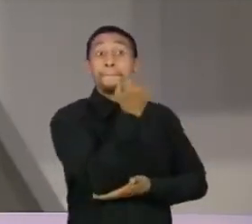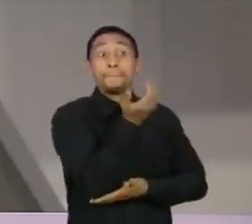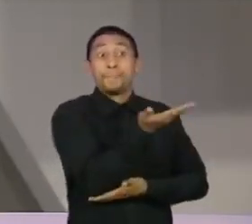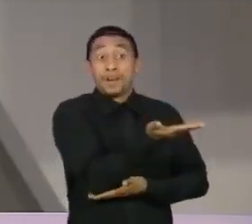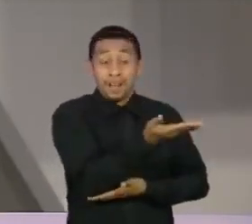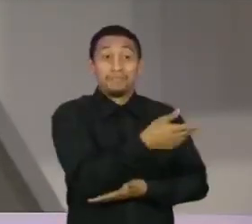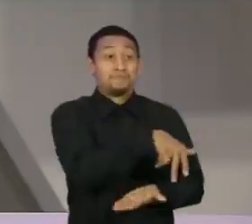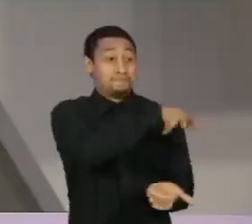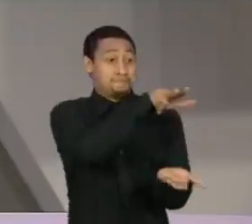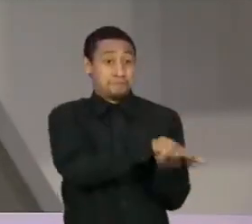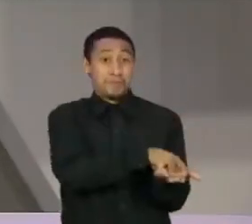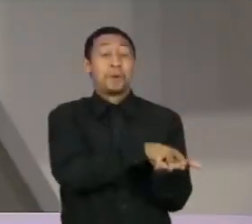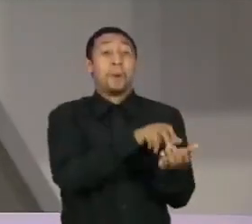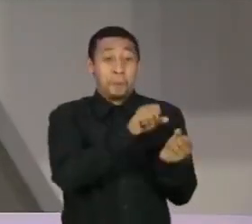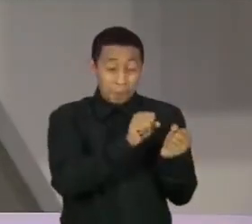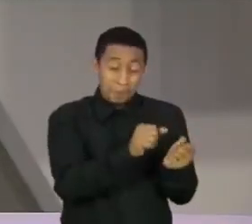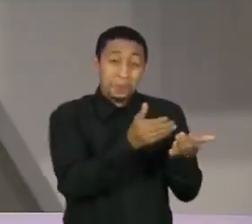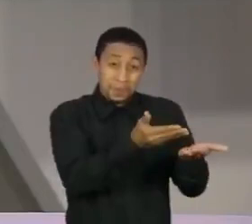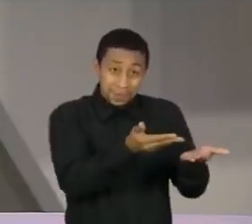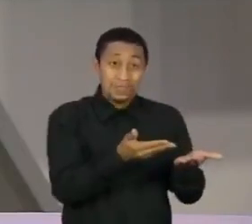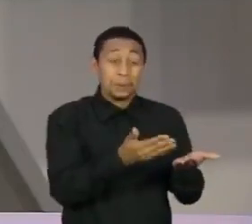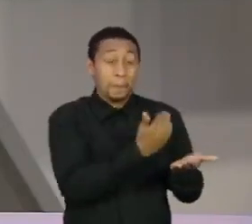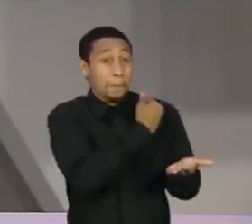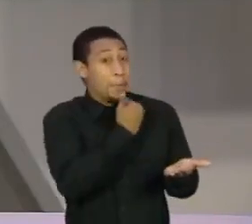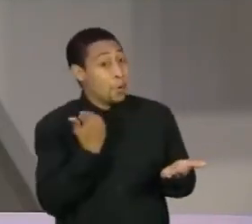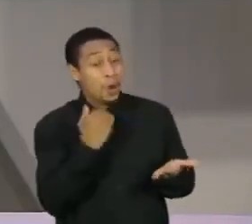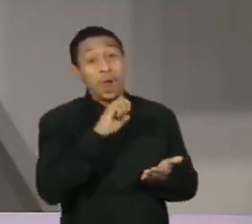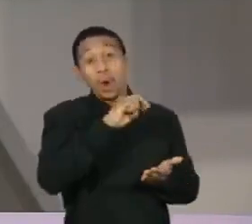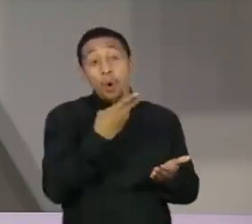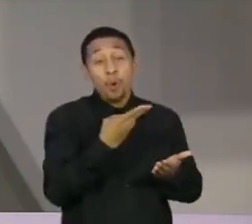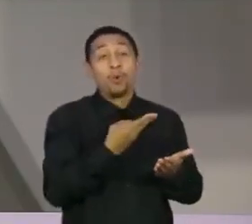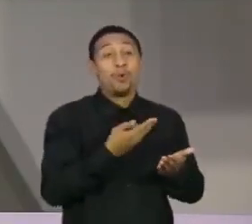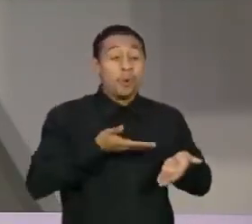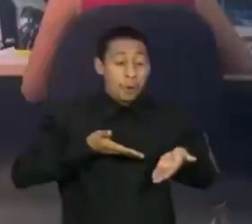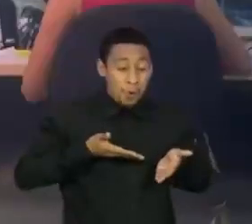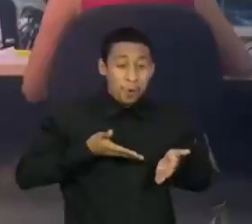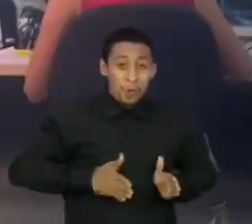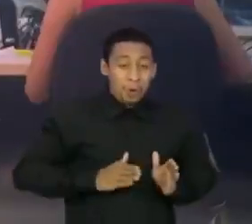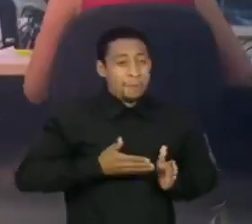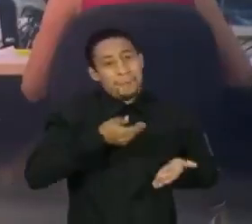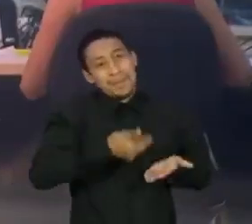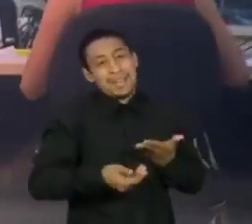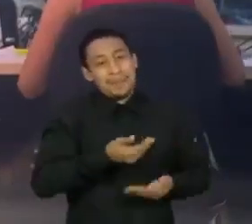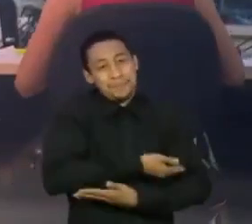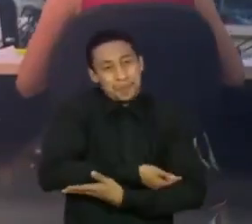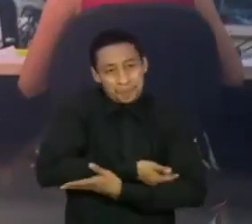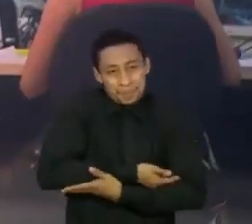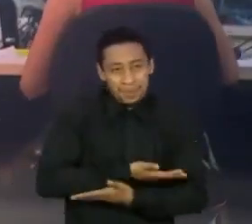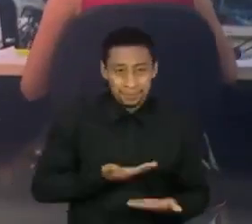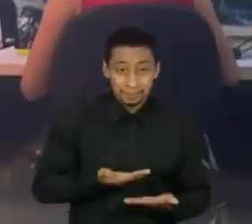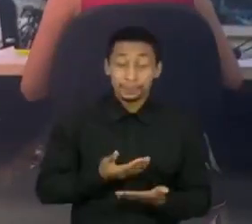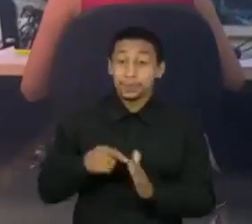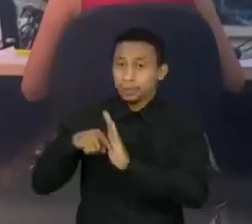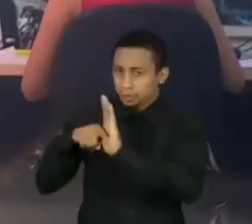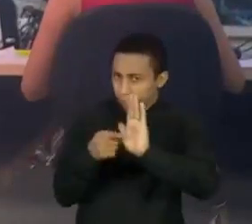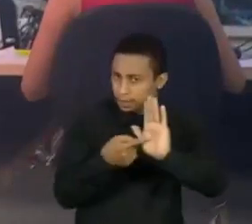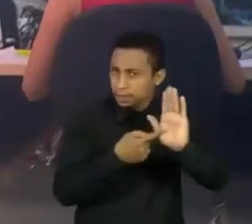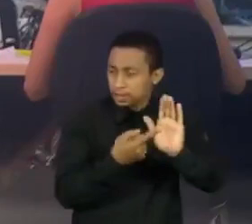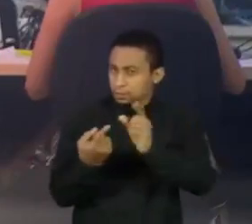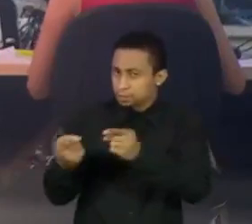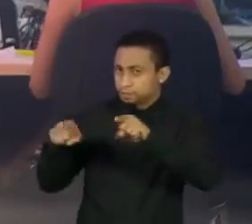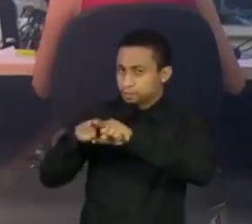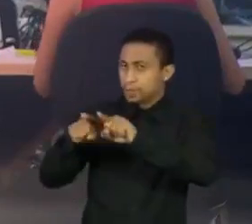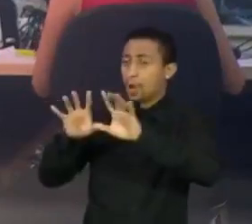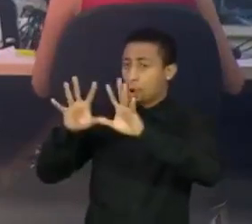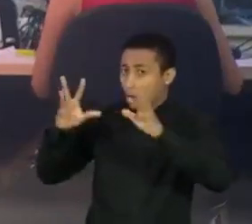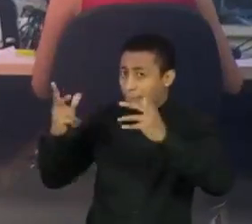apresentar um quadro grave da doença e até morrer ou perder o bebê. Uma pesquisa patrocinada pela Organização